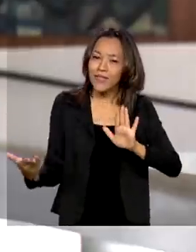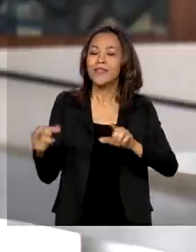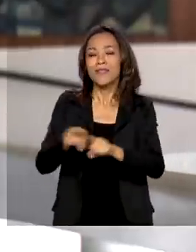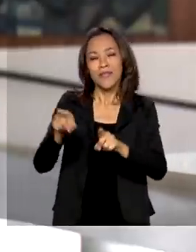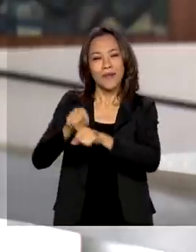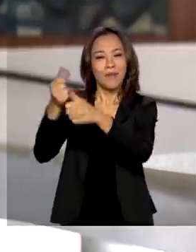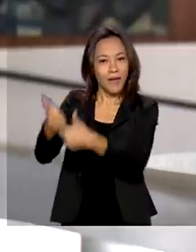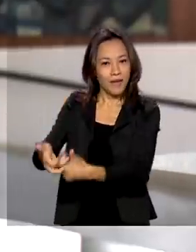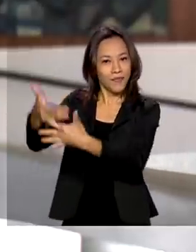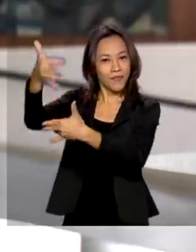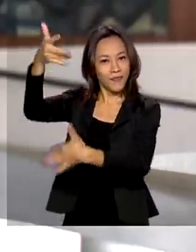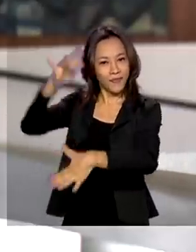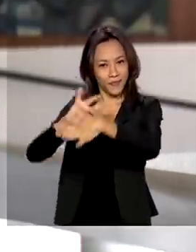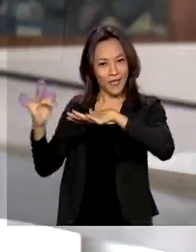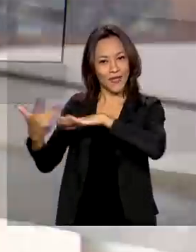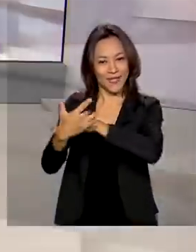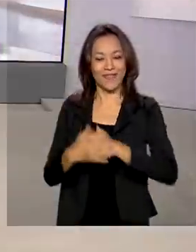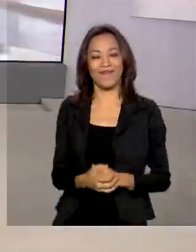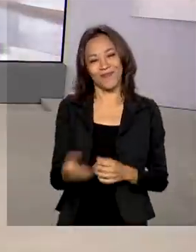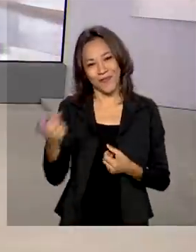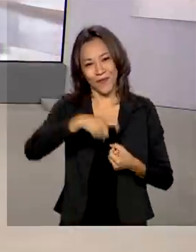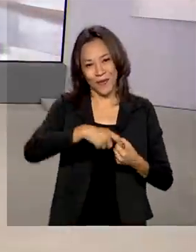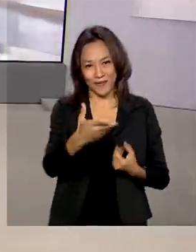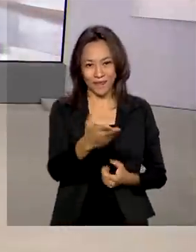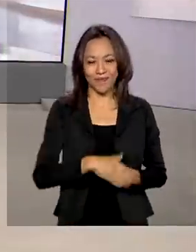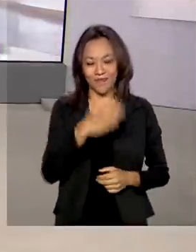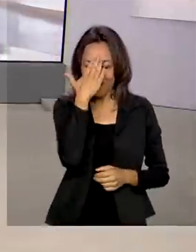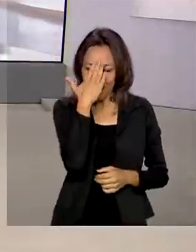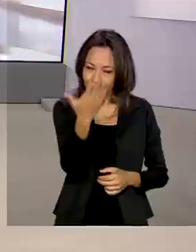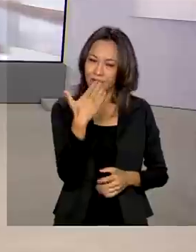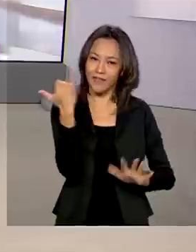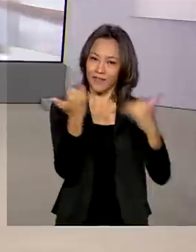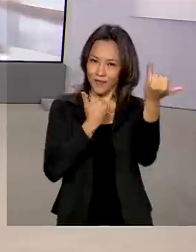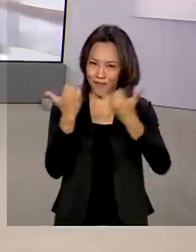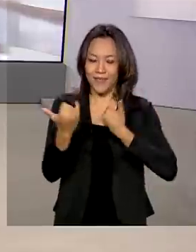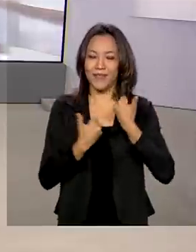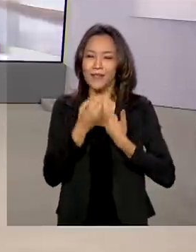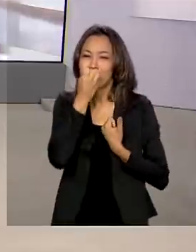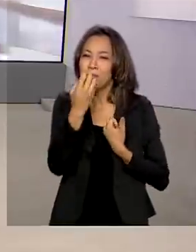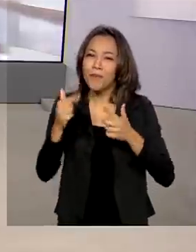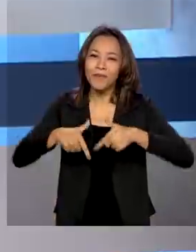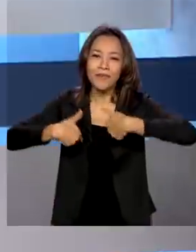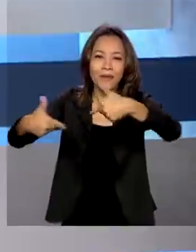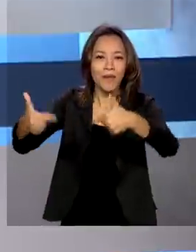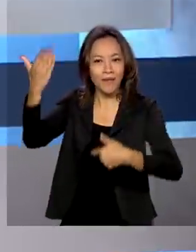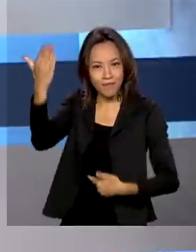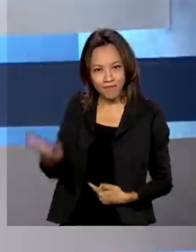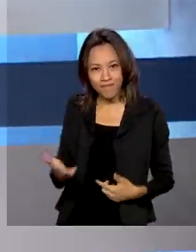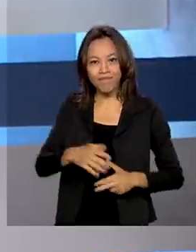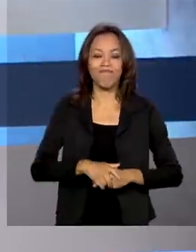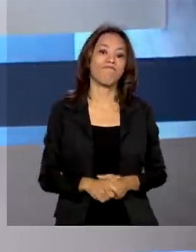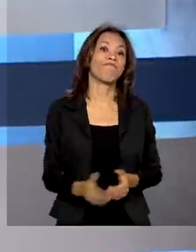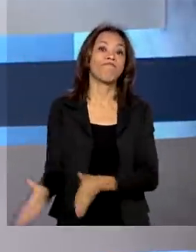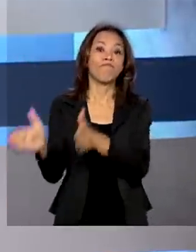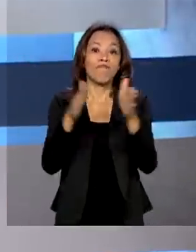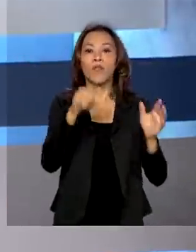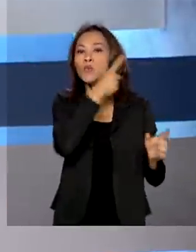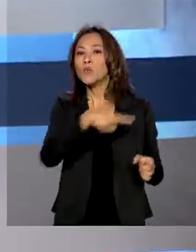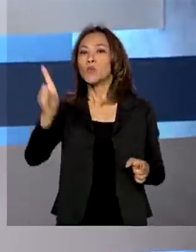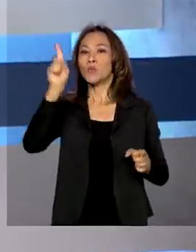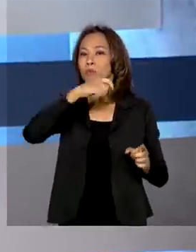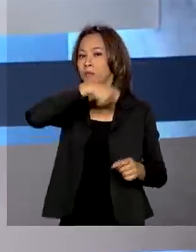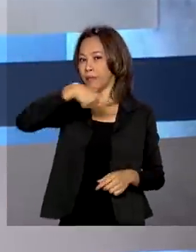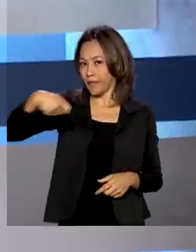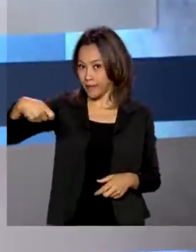redes sociais. Volto com você no estúdio. Tá certo, Gabi. Obrigada pelas suas informações. Bom trabalho pra você. Nos últimos meses, o